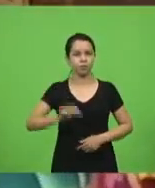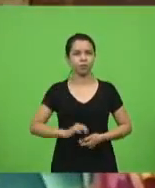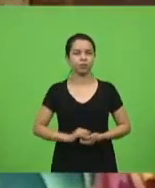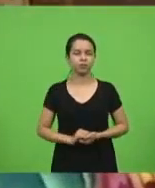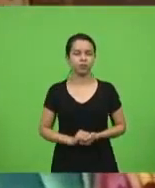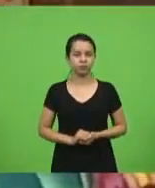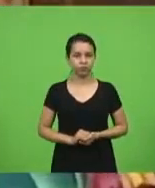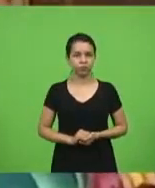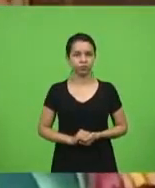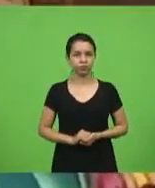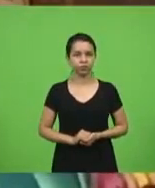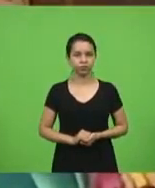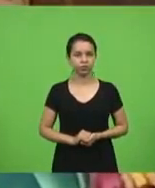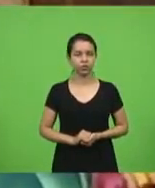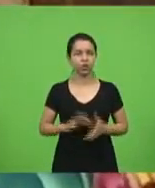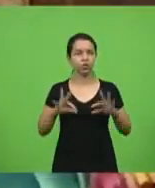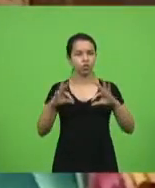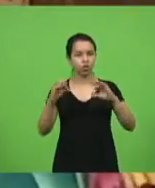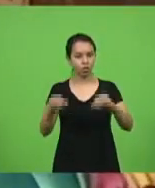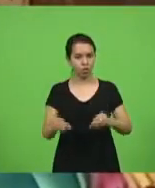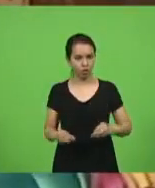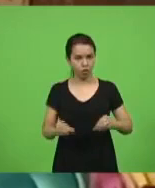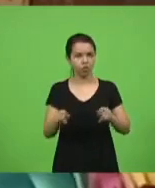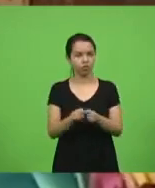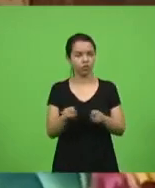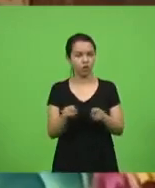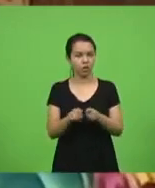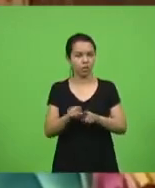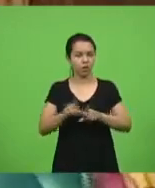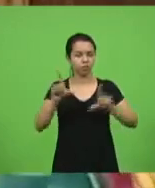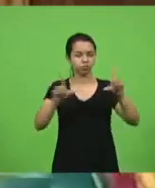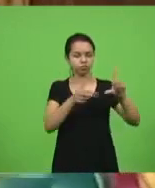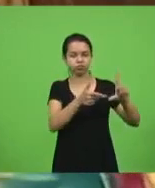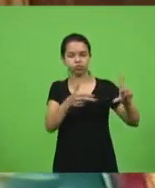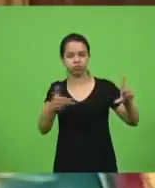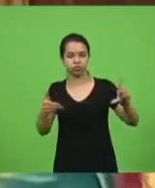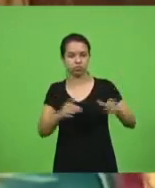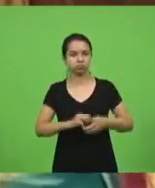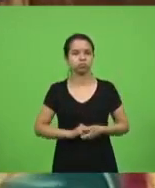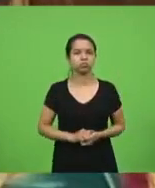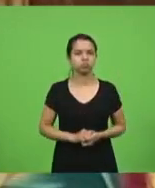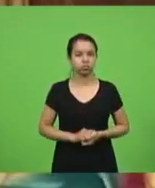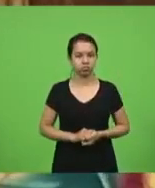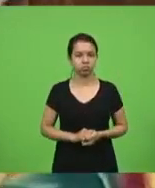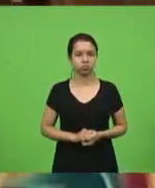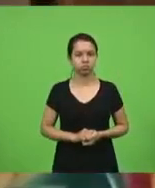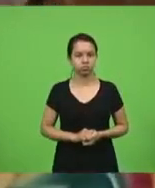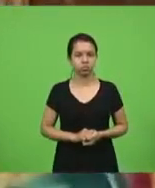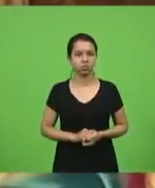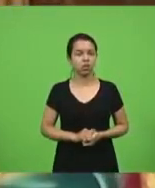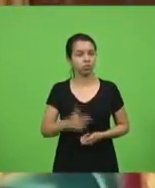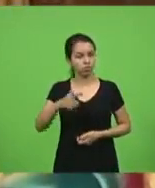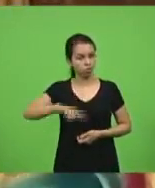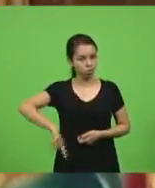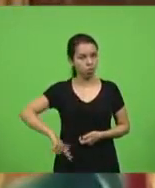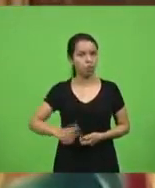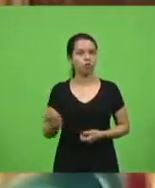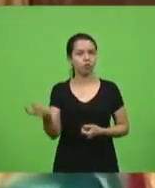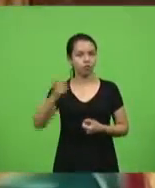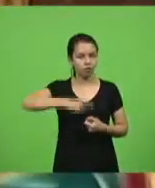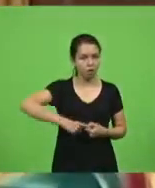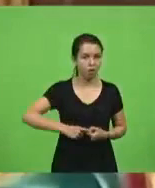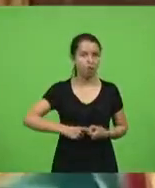e todos os canais digitais que a nossa Assembleia possui. Mais uma vez, venho tratar do assunto que nos